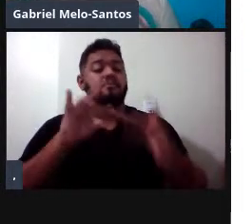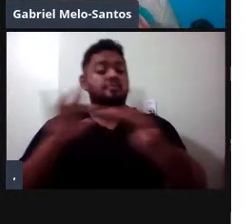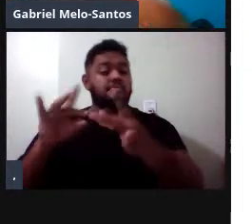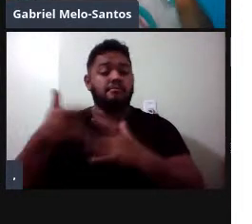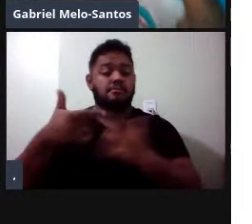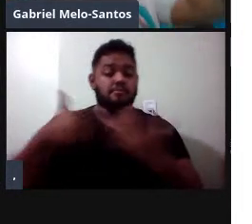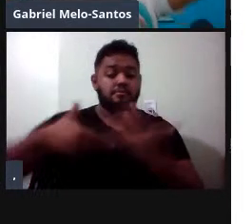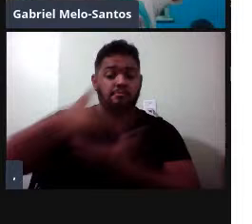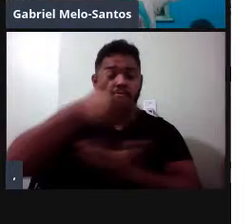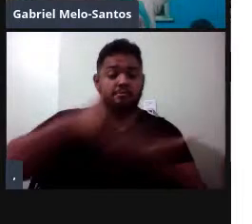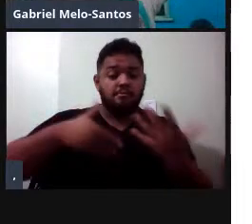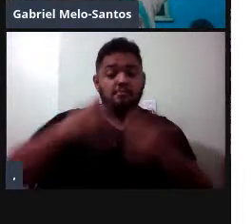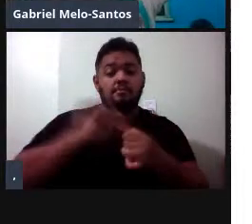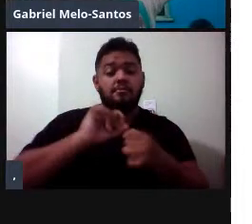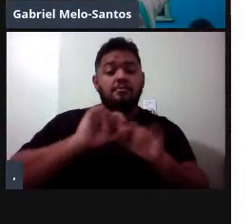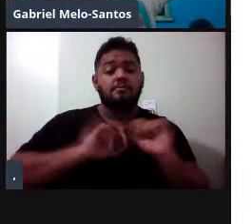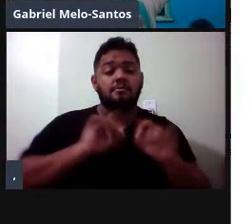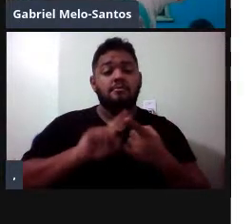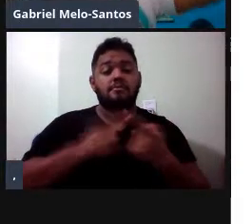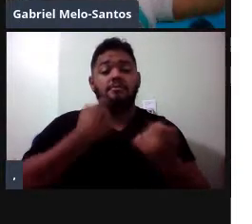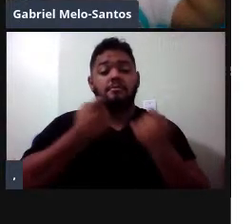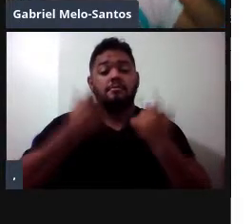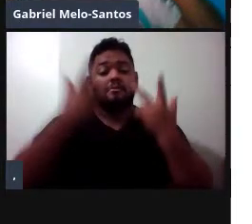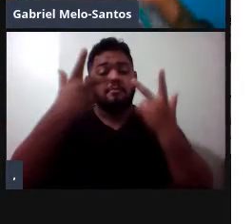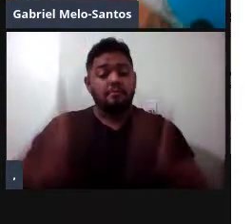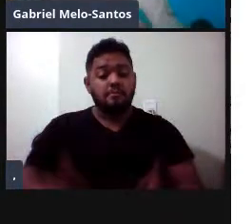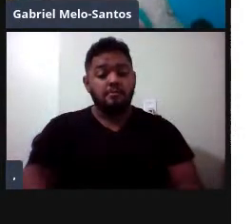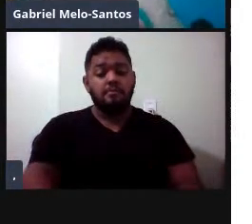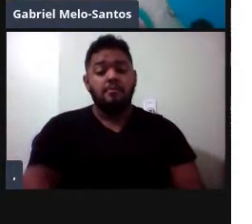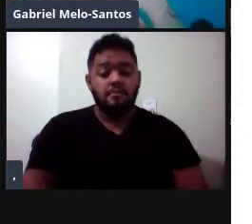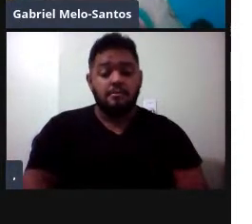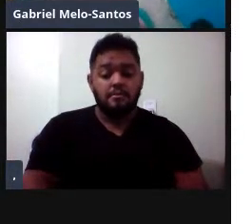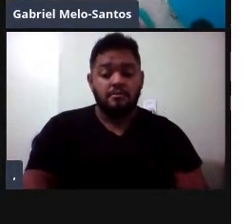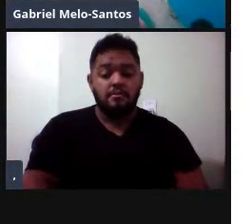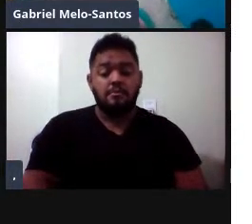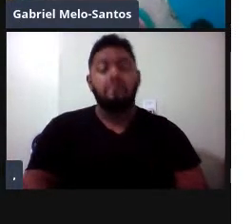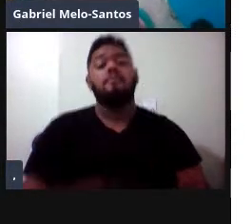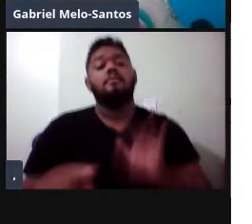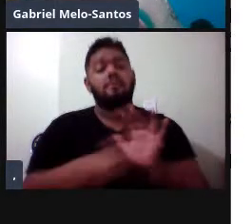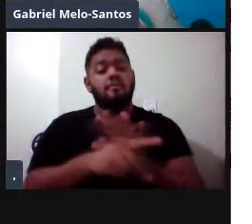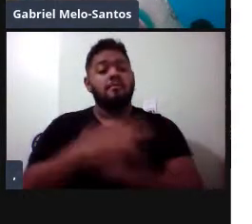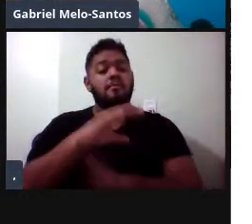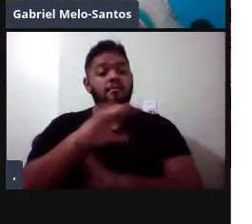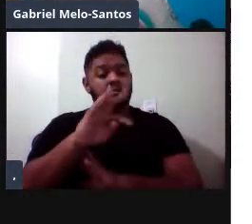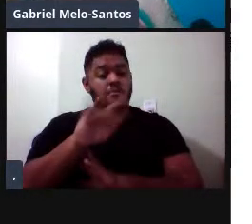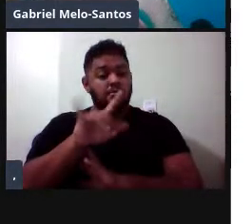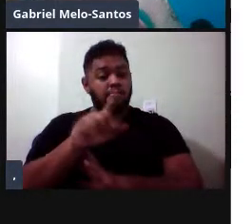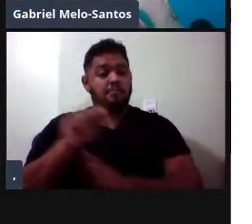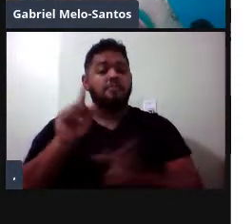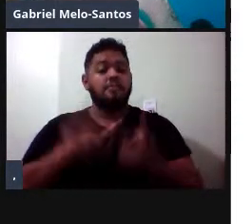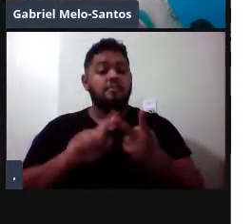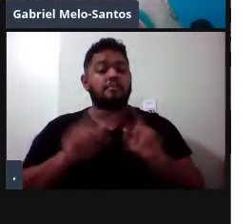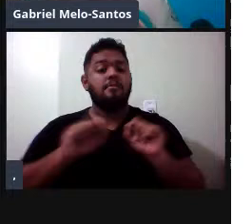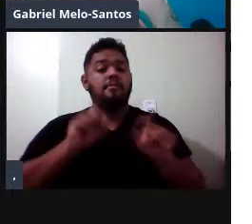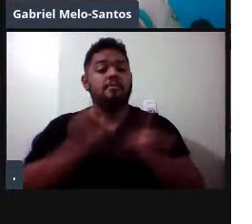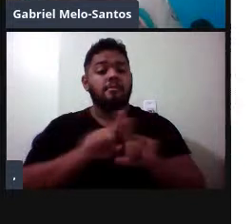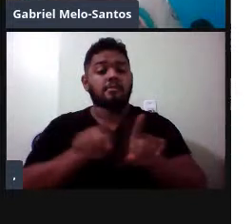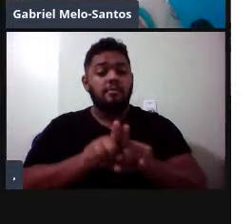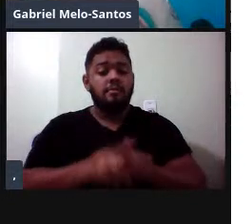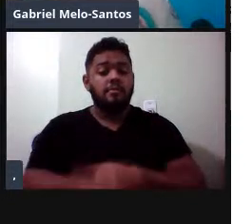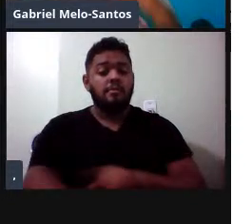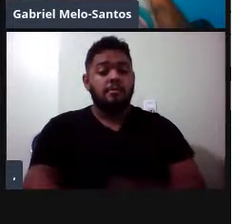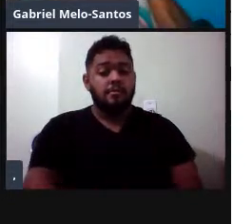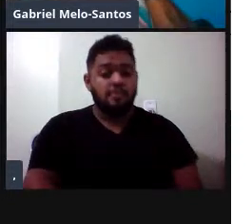E aí a gente fez a mesma análise que a gente fez para Sotale, dos contornos, além disso, gente pegou em consideração